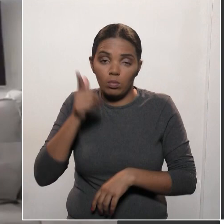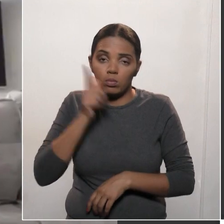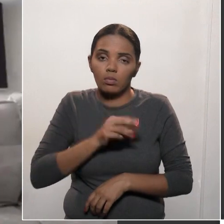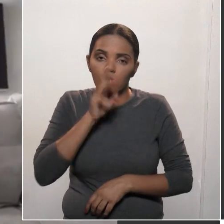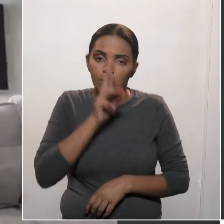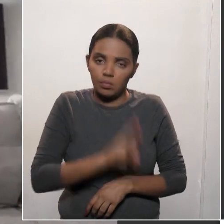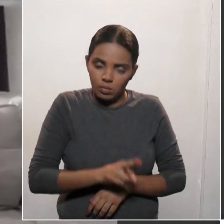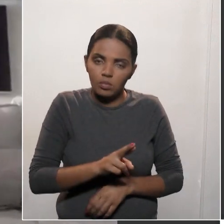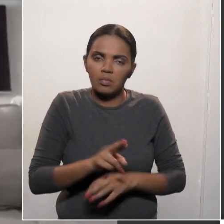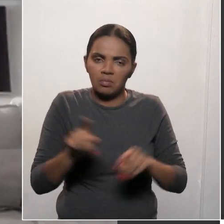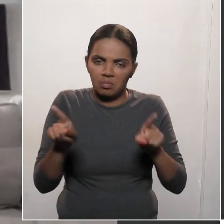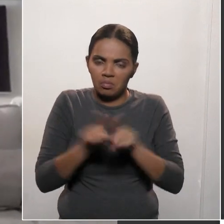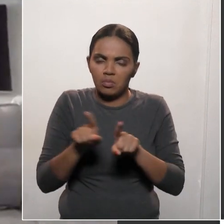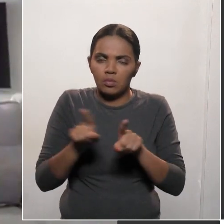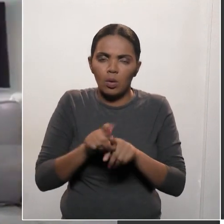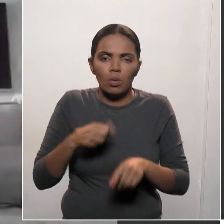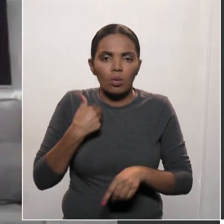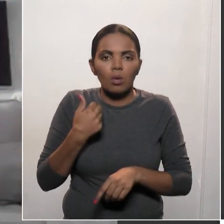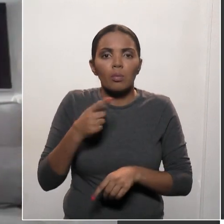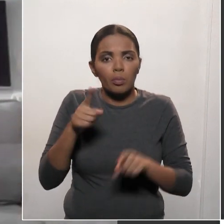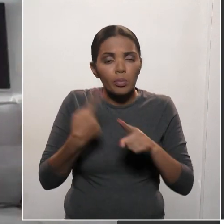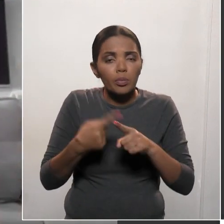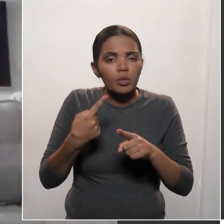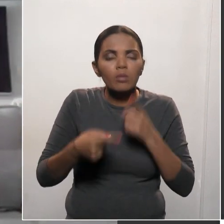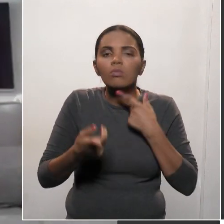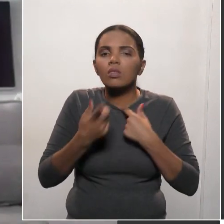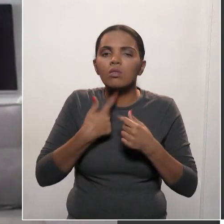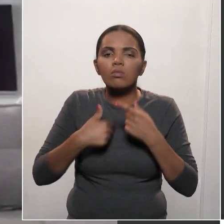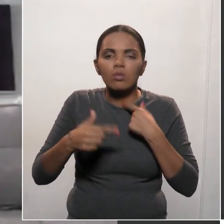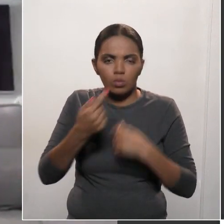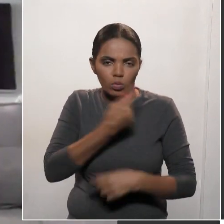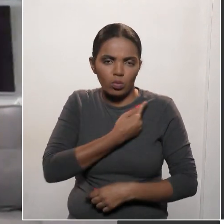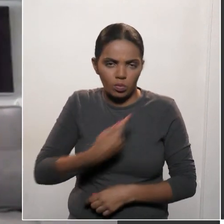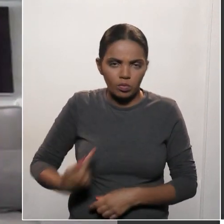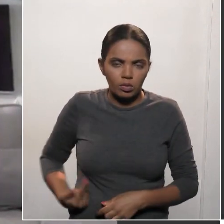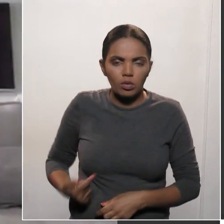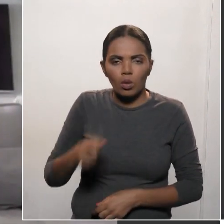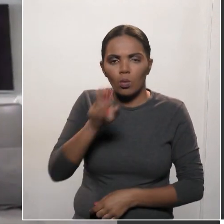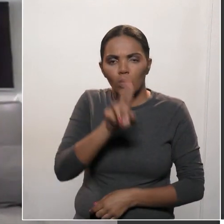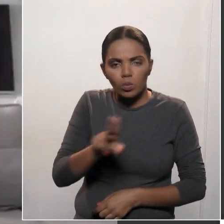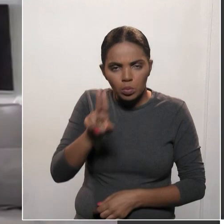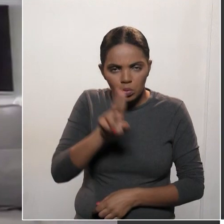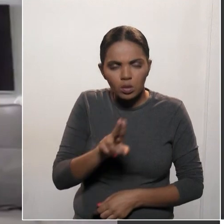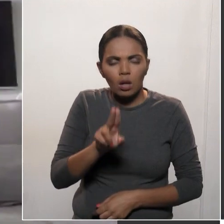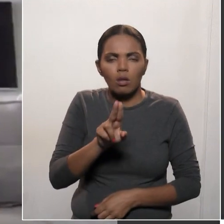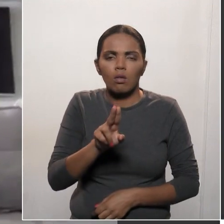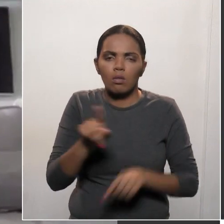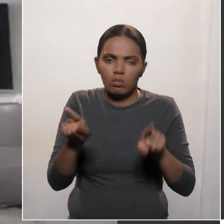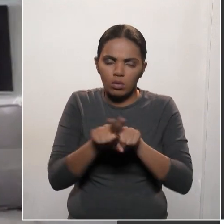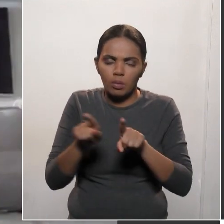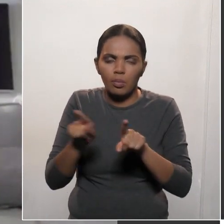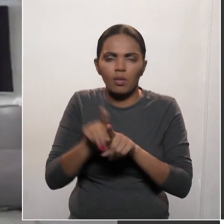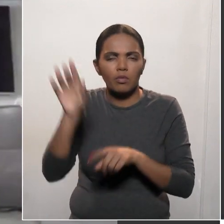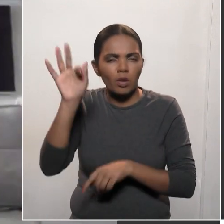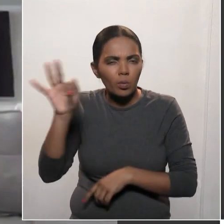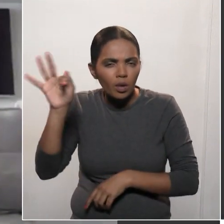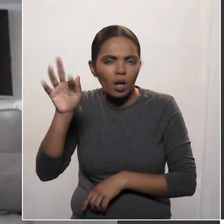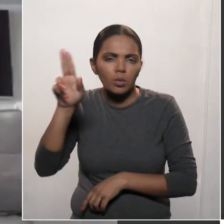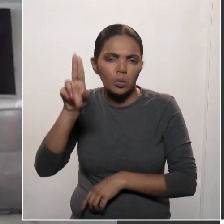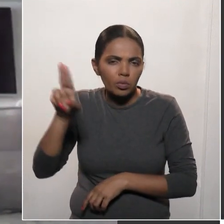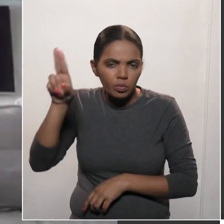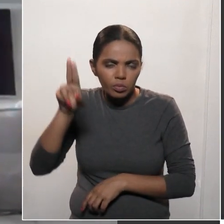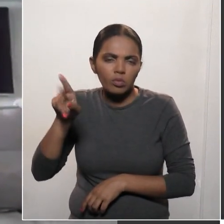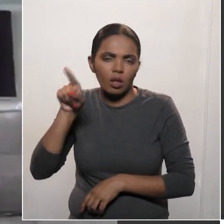e já era um desejo do nosso governador usar as universidades e seus laboratórios para dar um